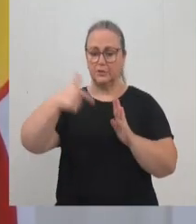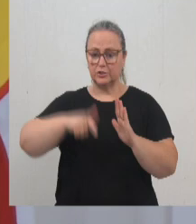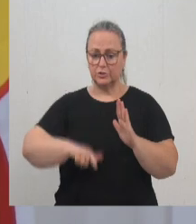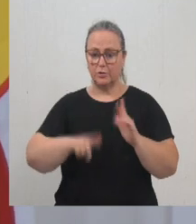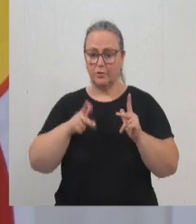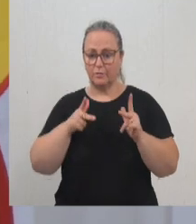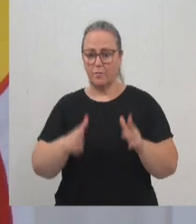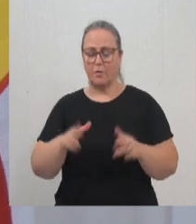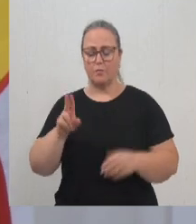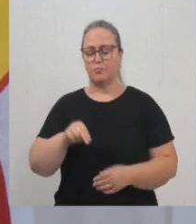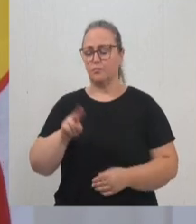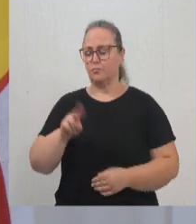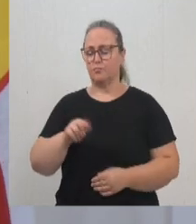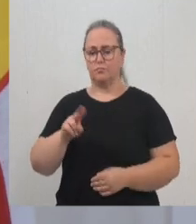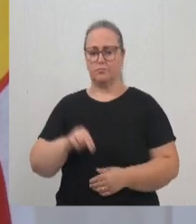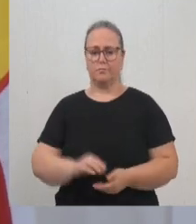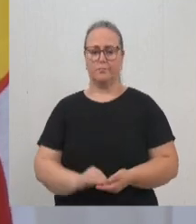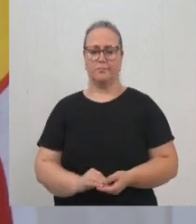lugar do nosso país.